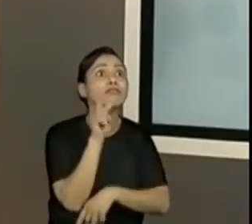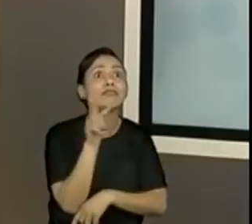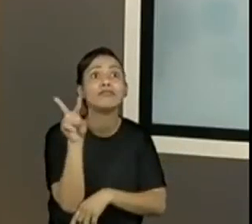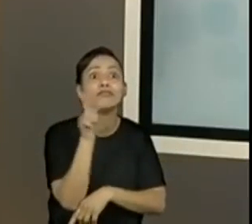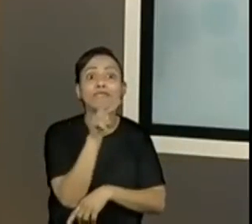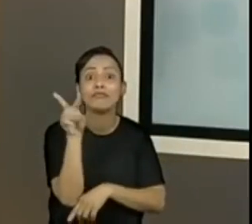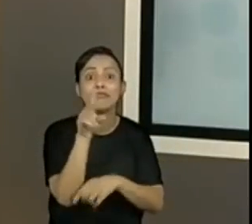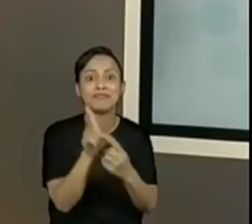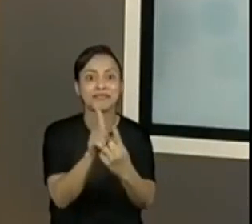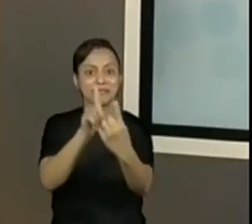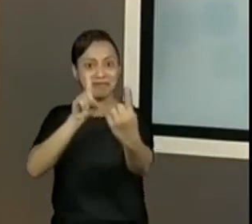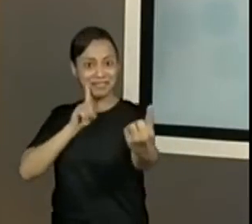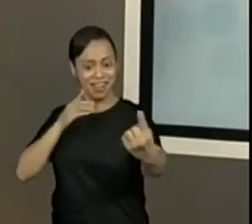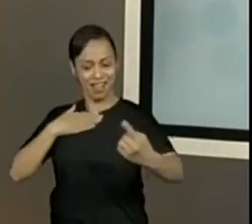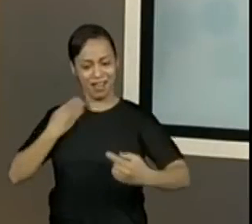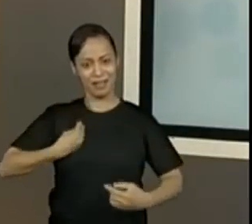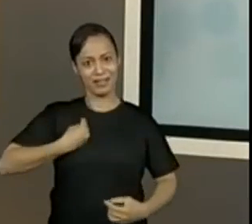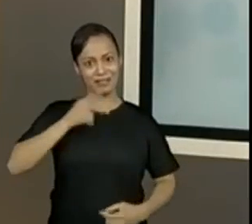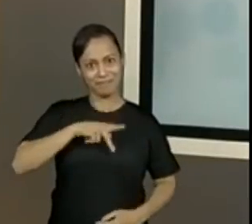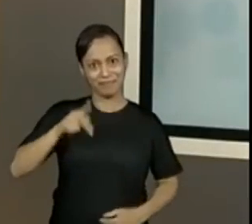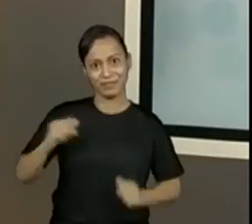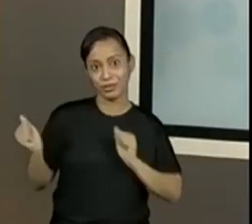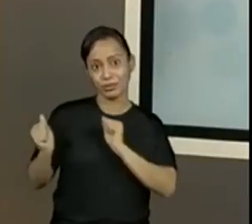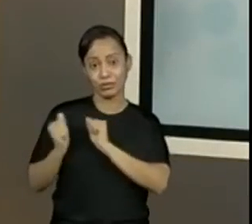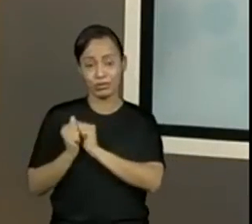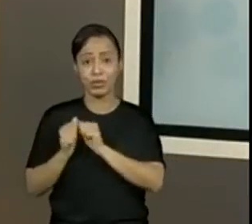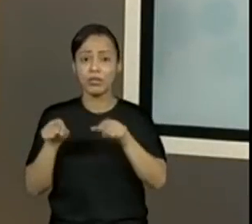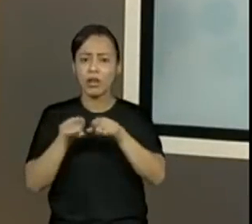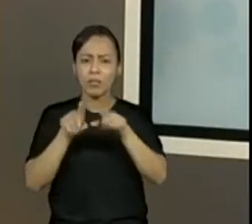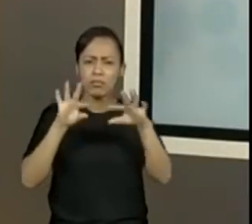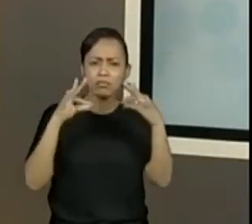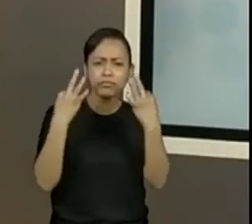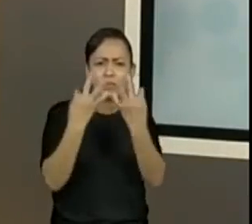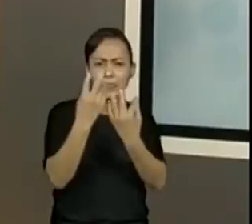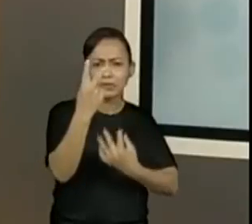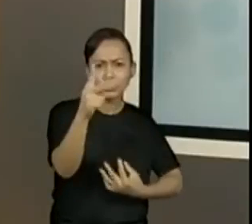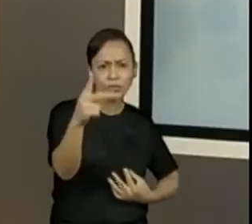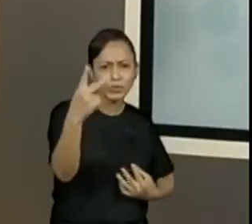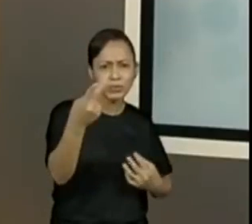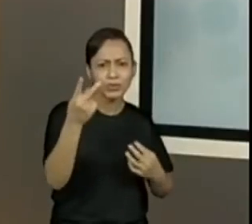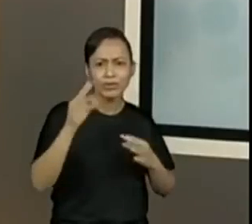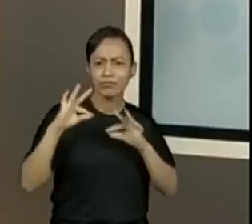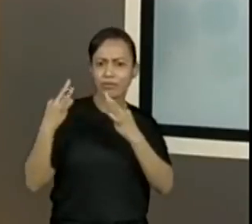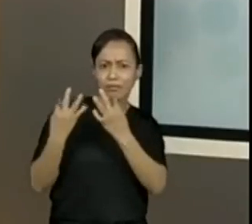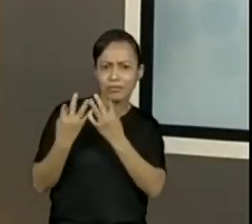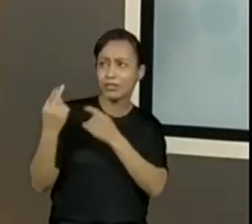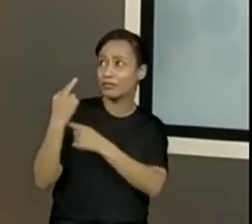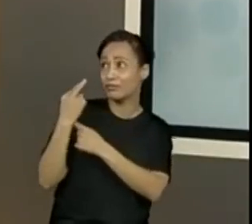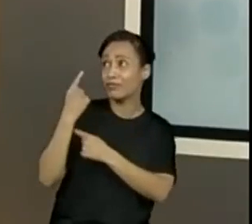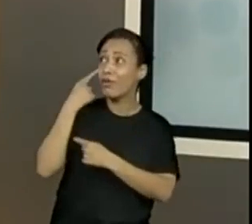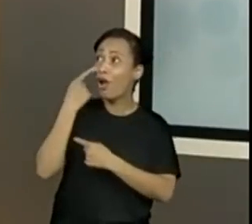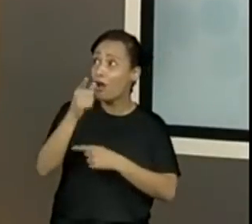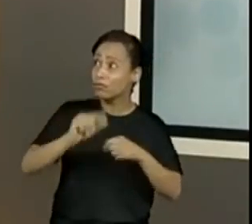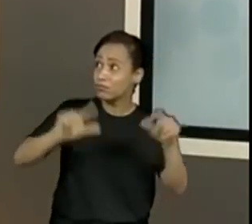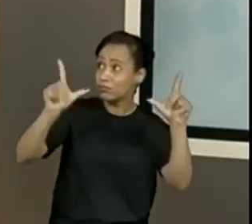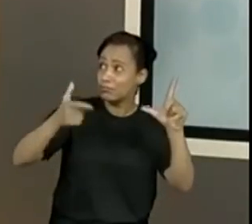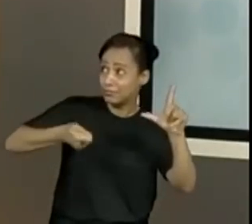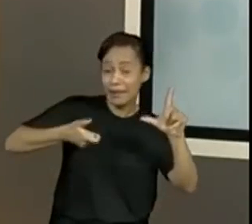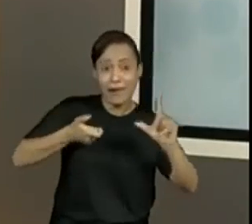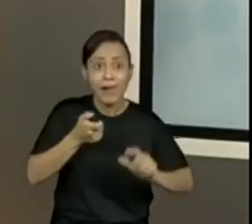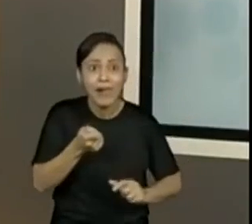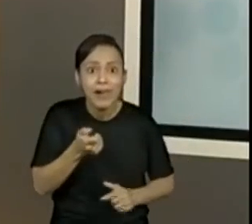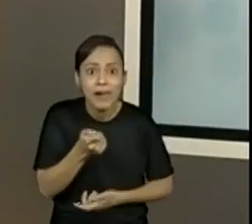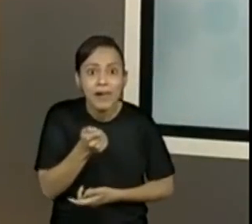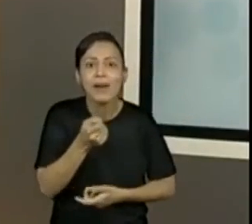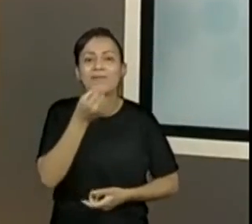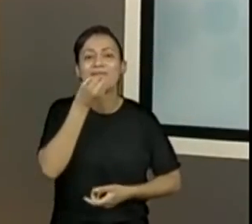Professores também, bem-vindos, nossos parceiros. Pais também, responsáveis, que colocam nossos pequenos para assistir a aula, para estar aqui com